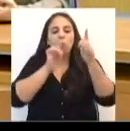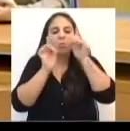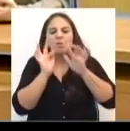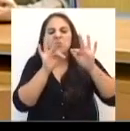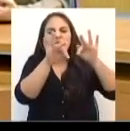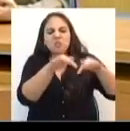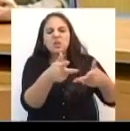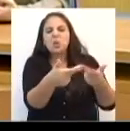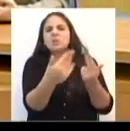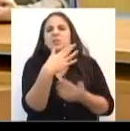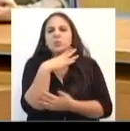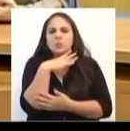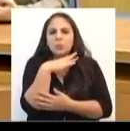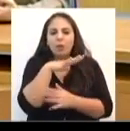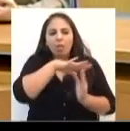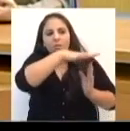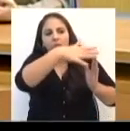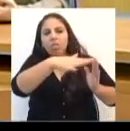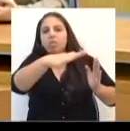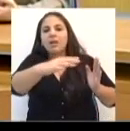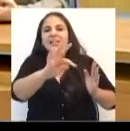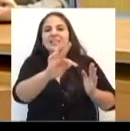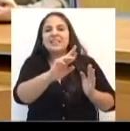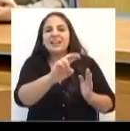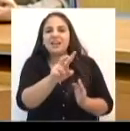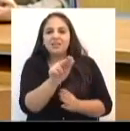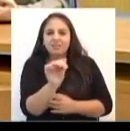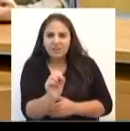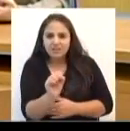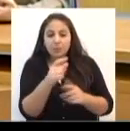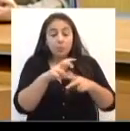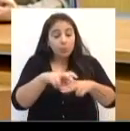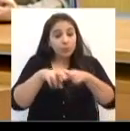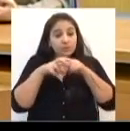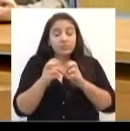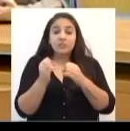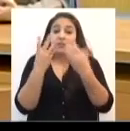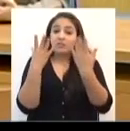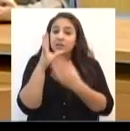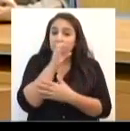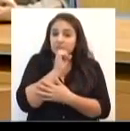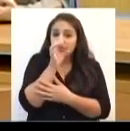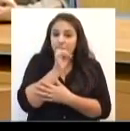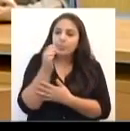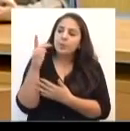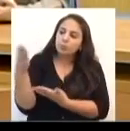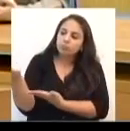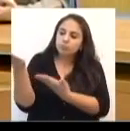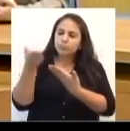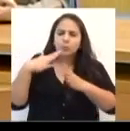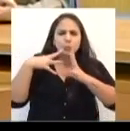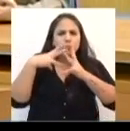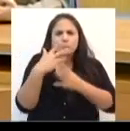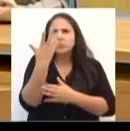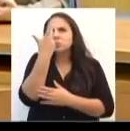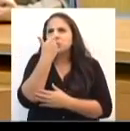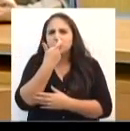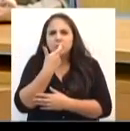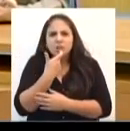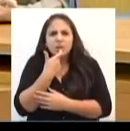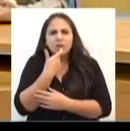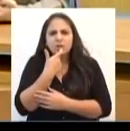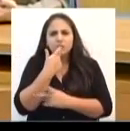Por isso que, na celebração de sábado, é convidado todas as crianças, as pessoas,